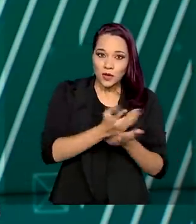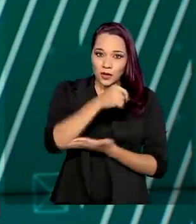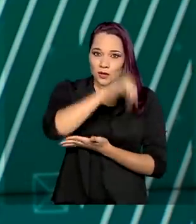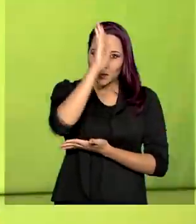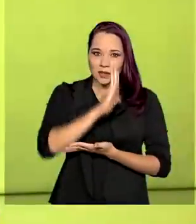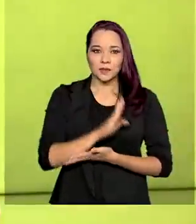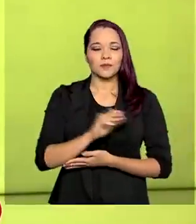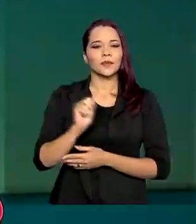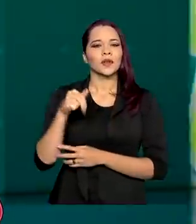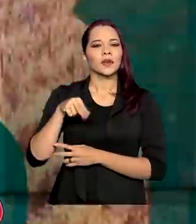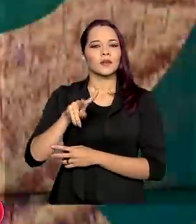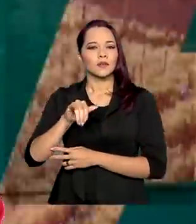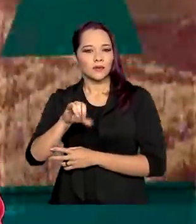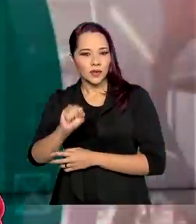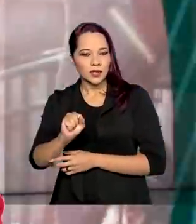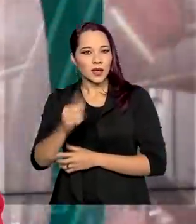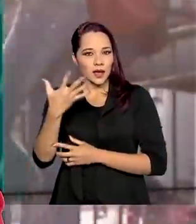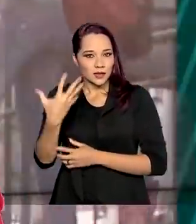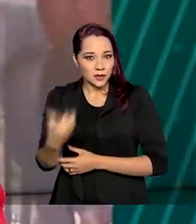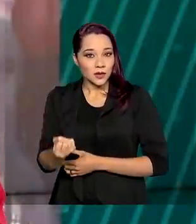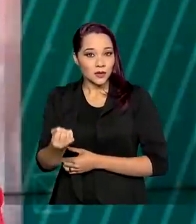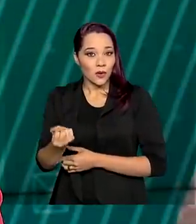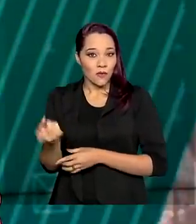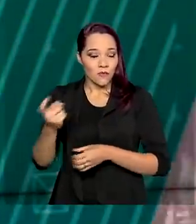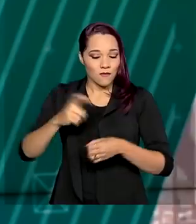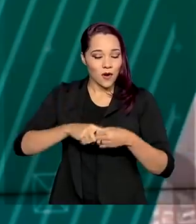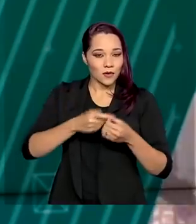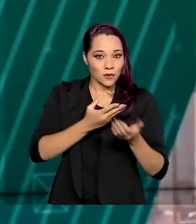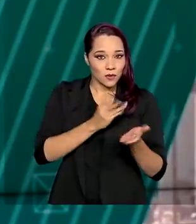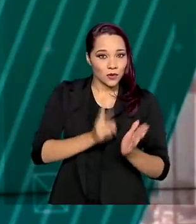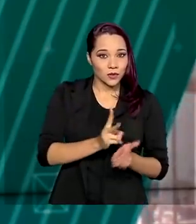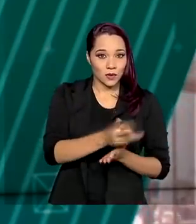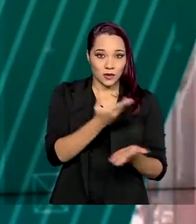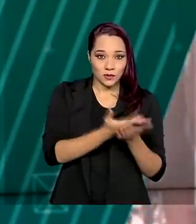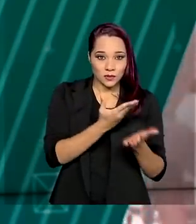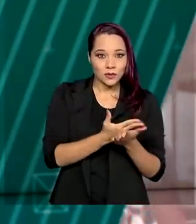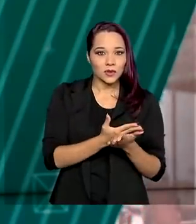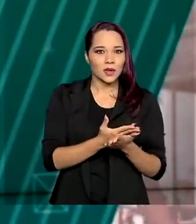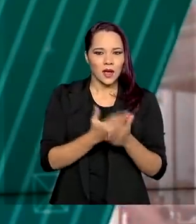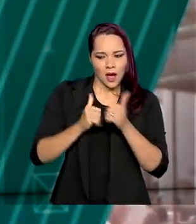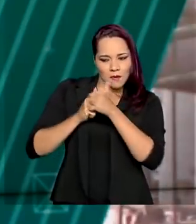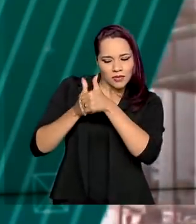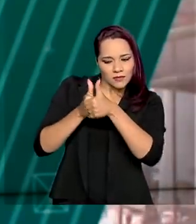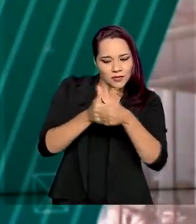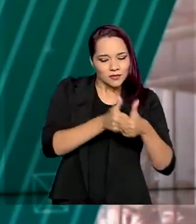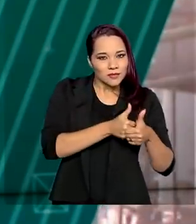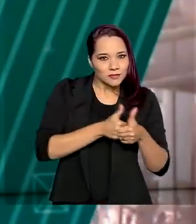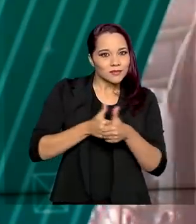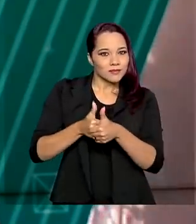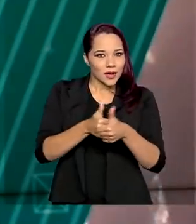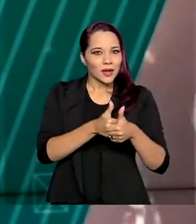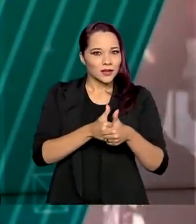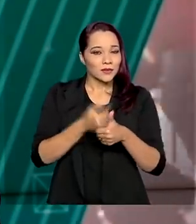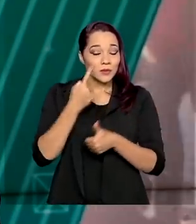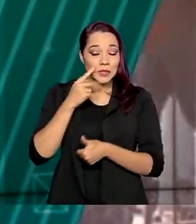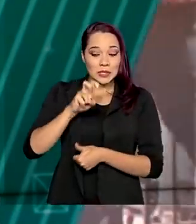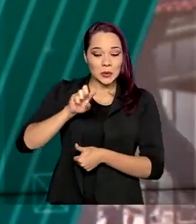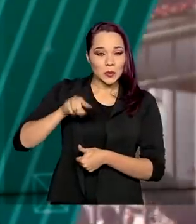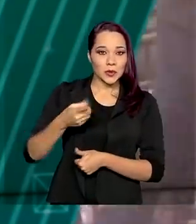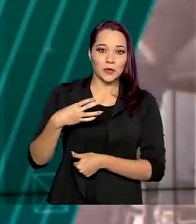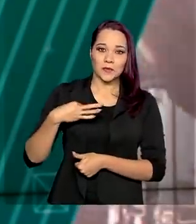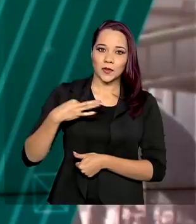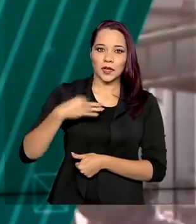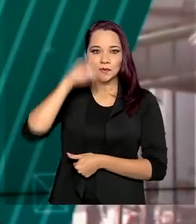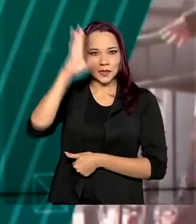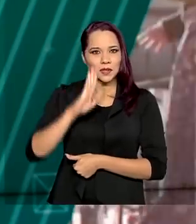A Anvisa, que autorizou o retorno das pesquisas, explica que acompanha de perto os testes com quase 5 mil voluntários brasileiros